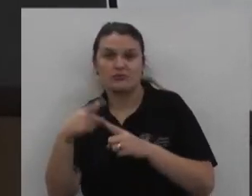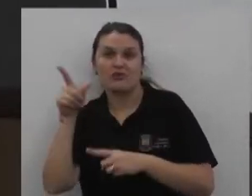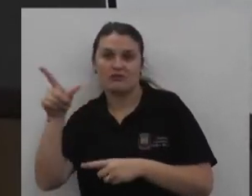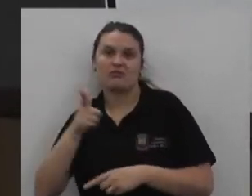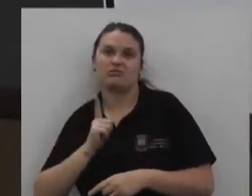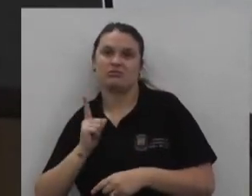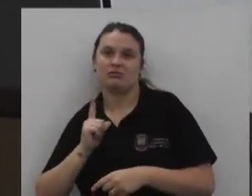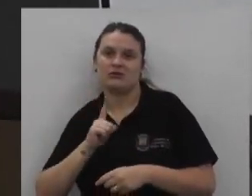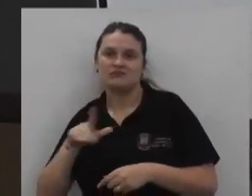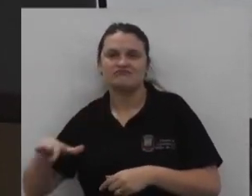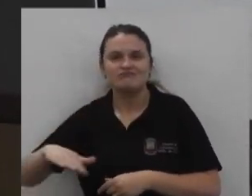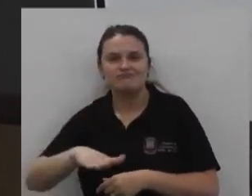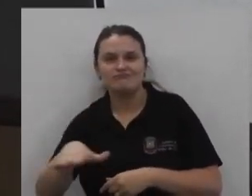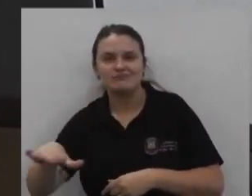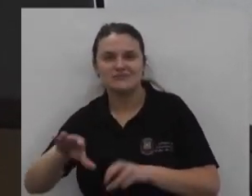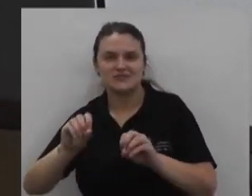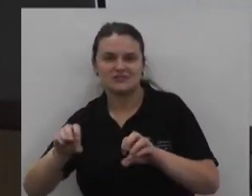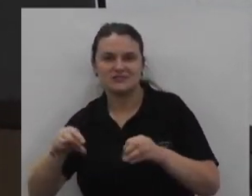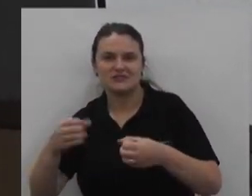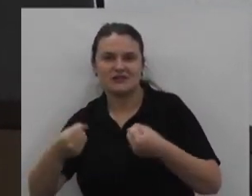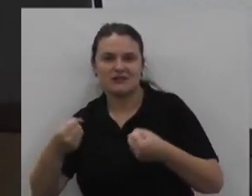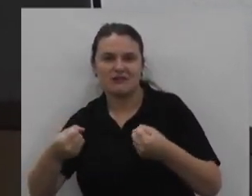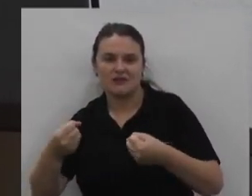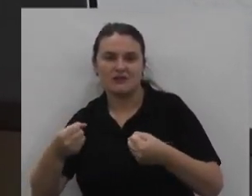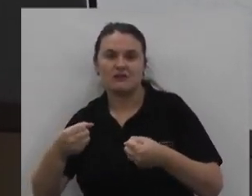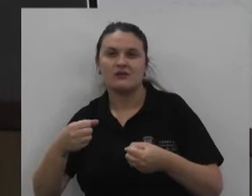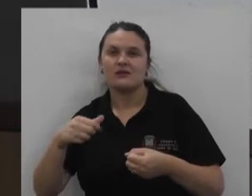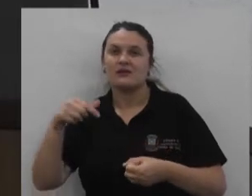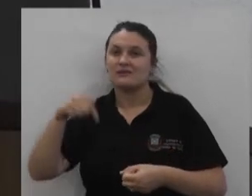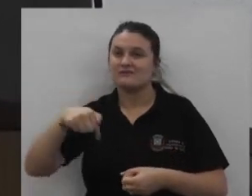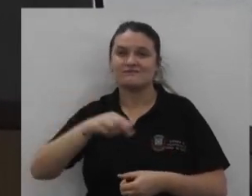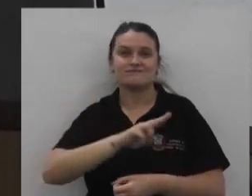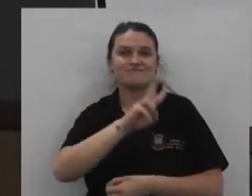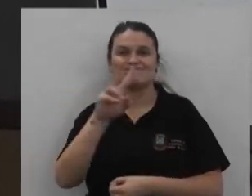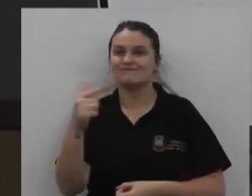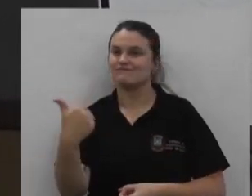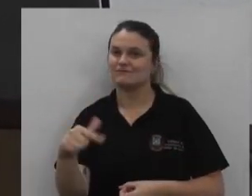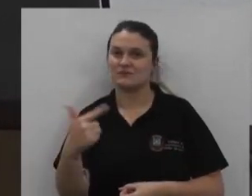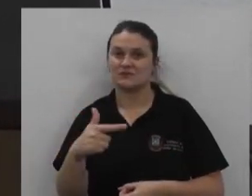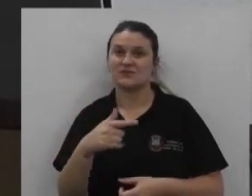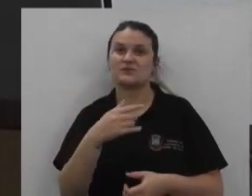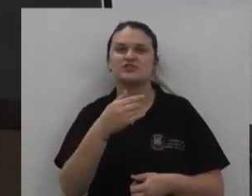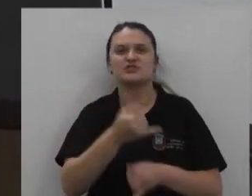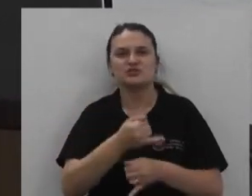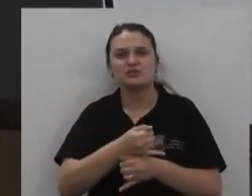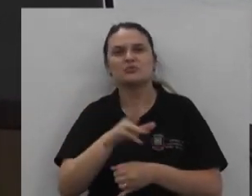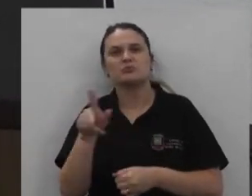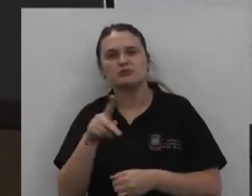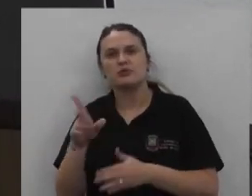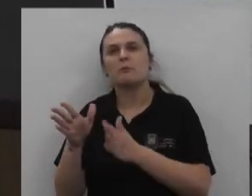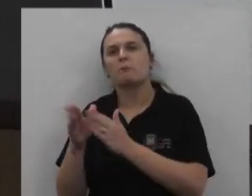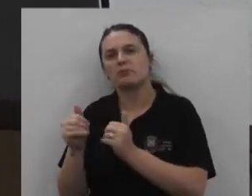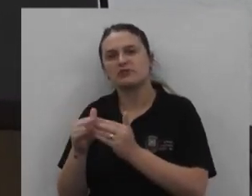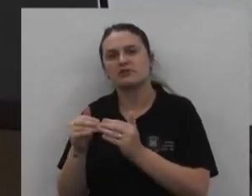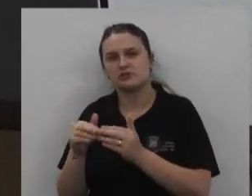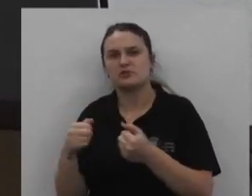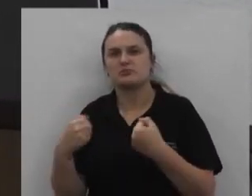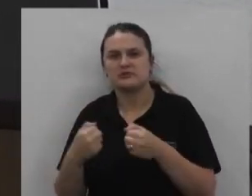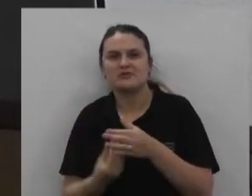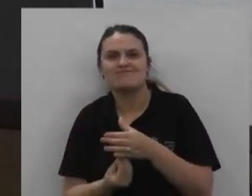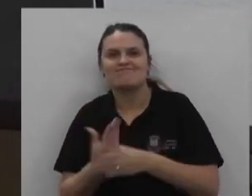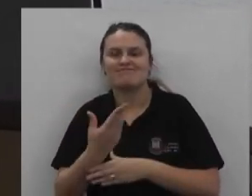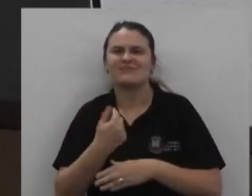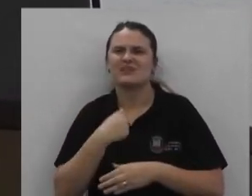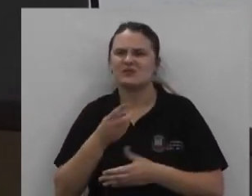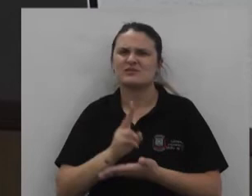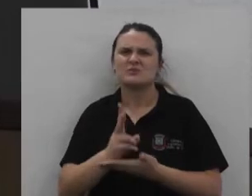Muitos diretores E professoras Me falaram Nesse sentido Mas a minha preocupação Não